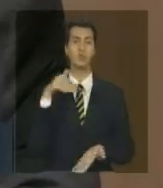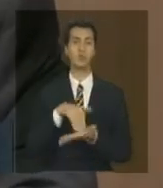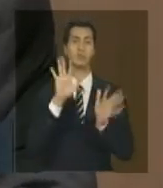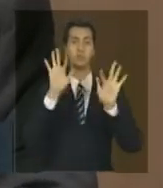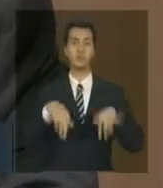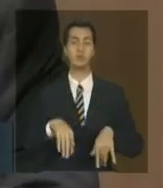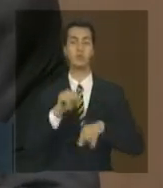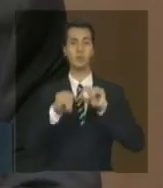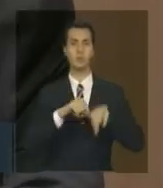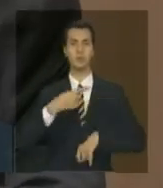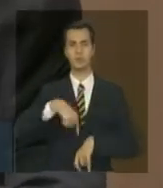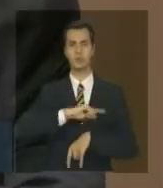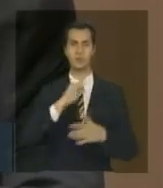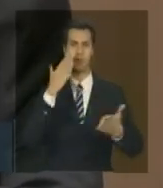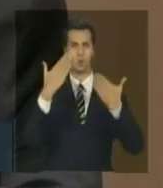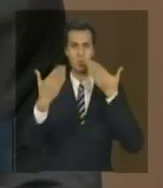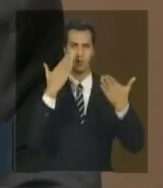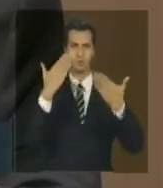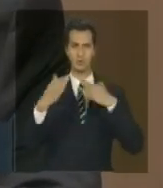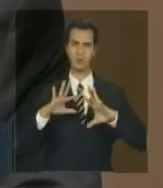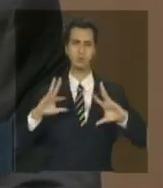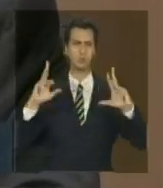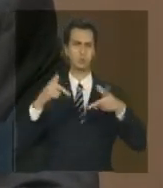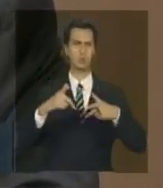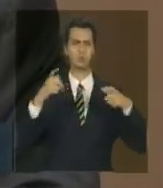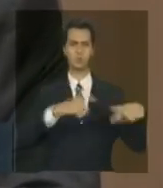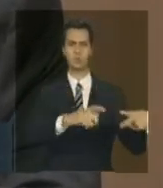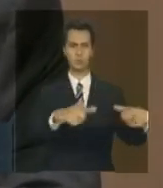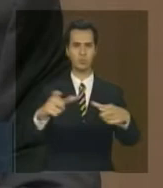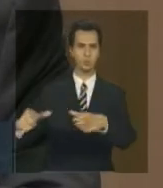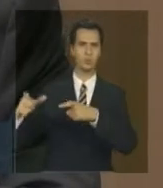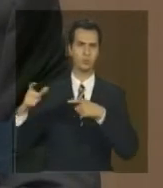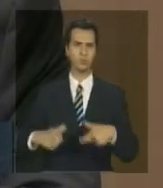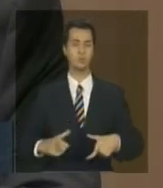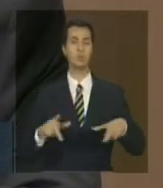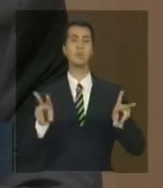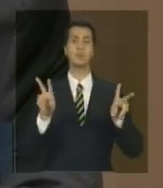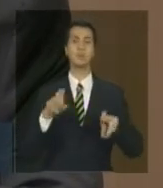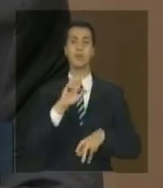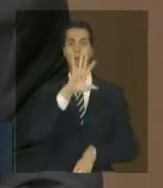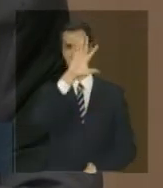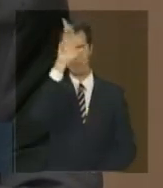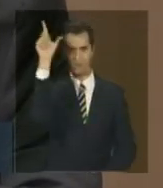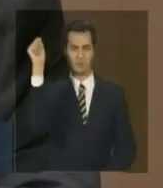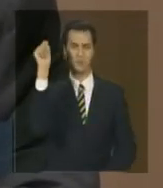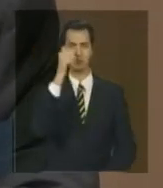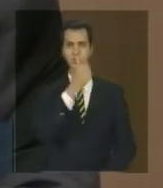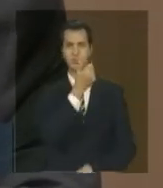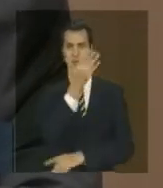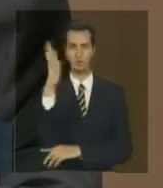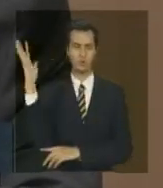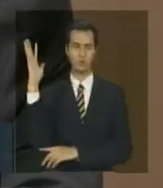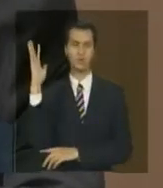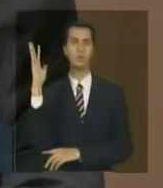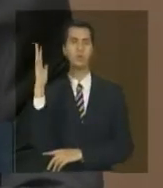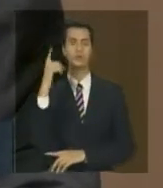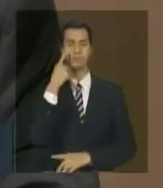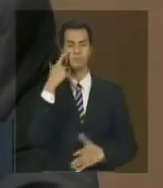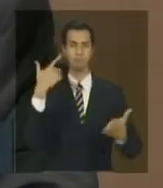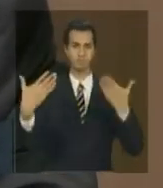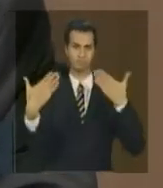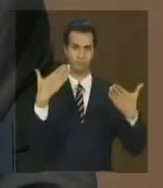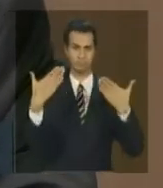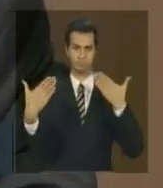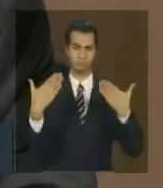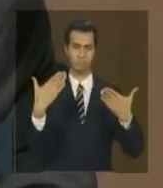biomas no caso da Amazônia obviamente nós estamos fazendo uso dos dados do INPE não são os dados mais recentes mas os dados referentes ao